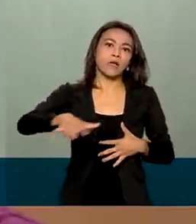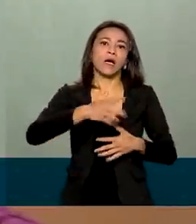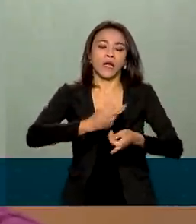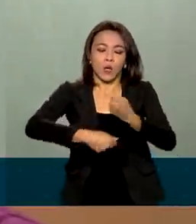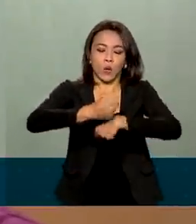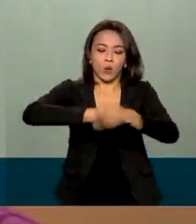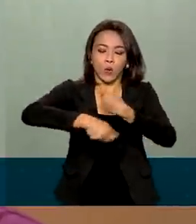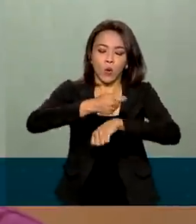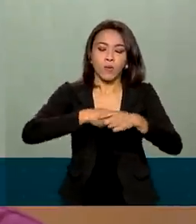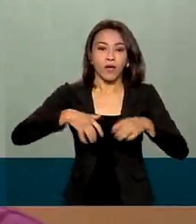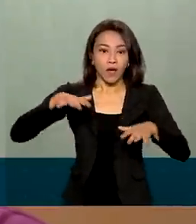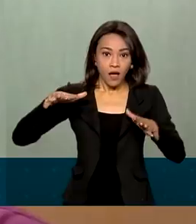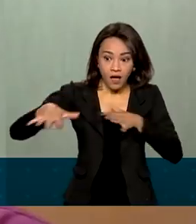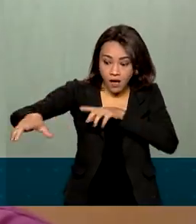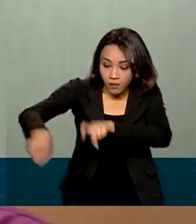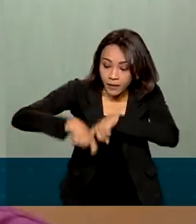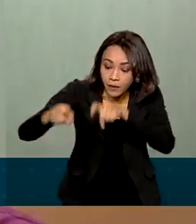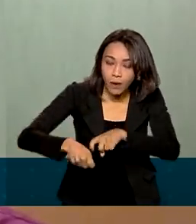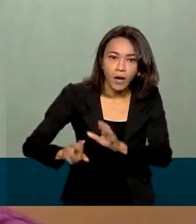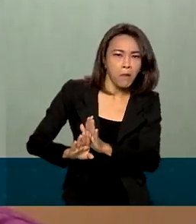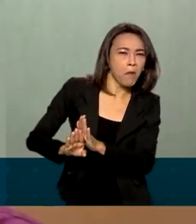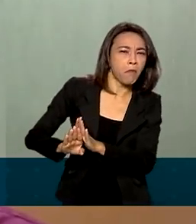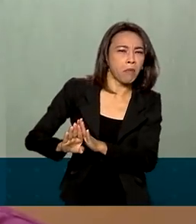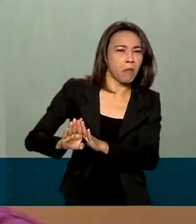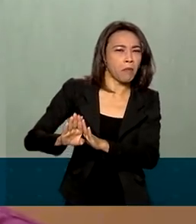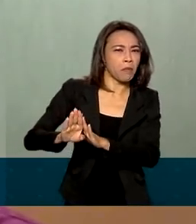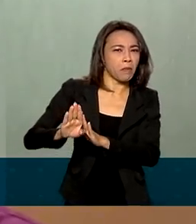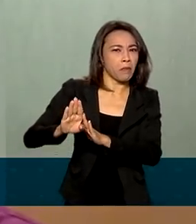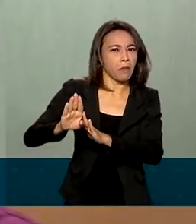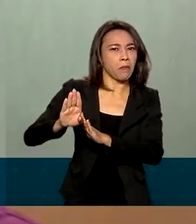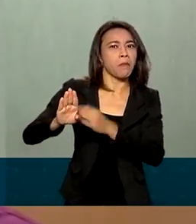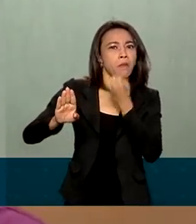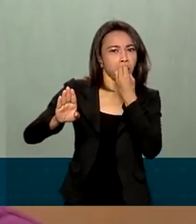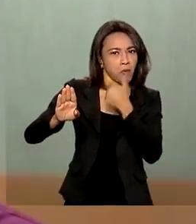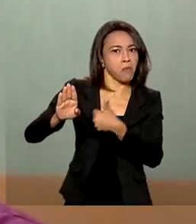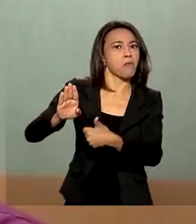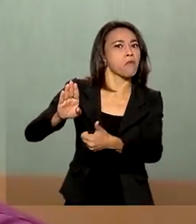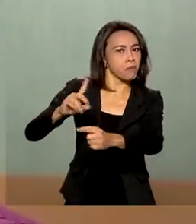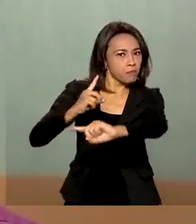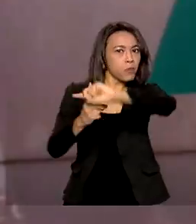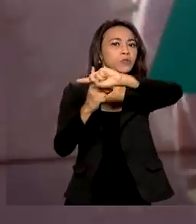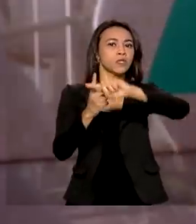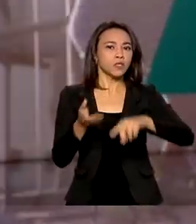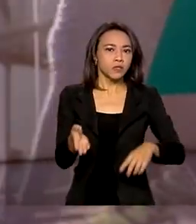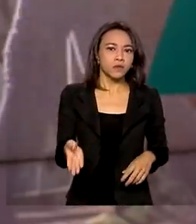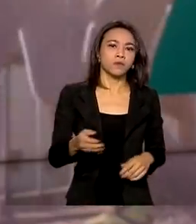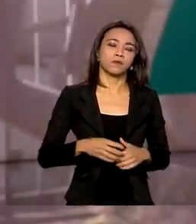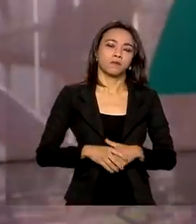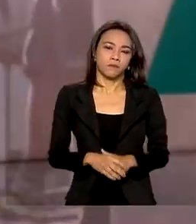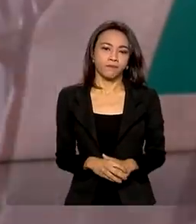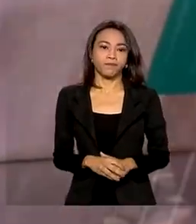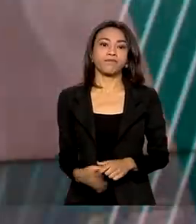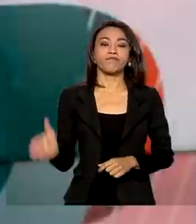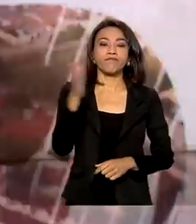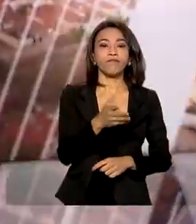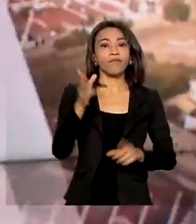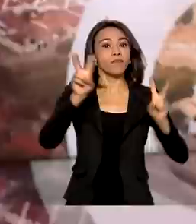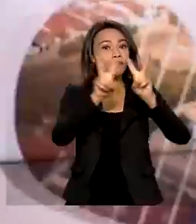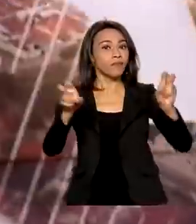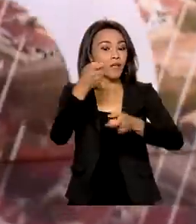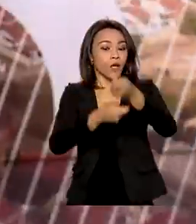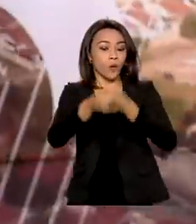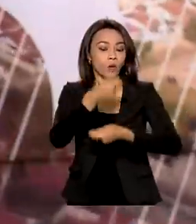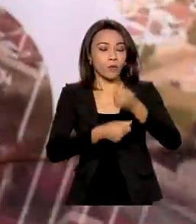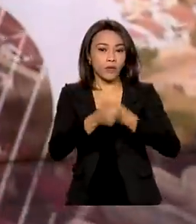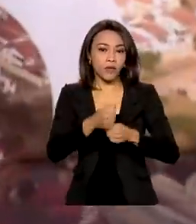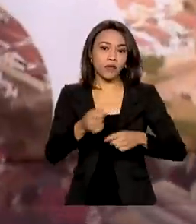acabou se destacando em 2020 como o setor de desempenho positivo na economia nacional. Economia, o resultado